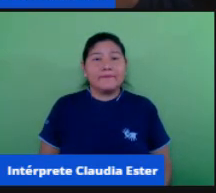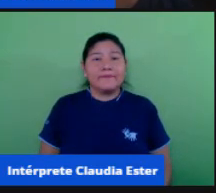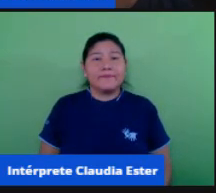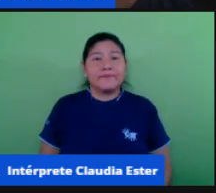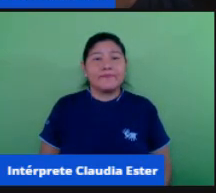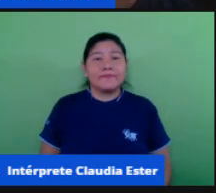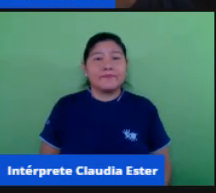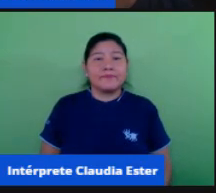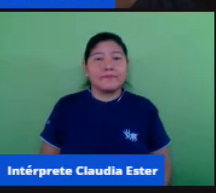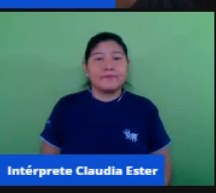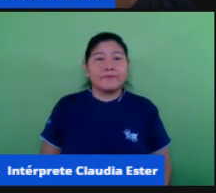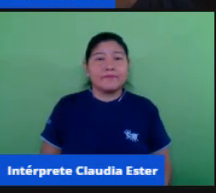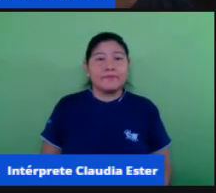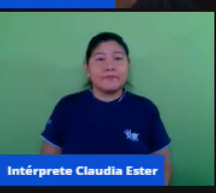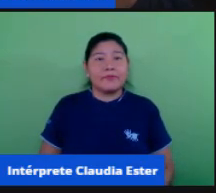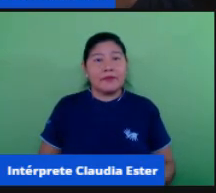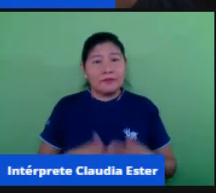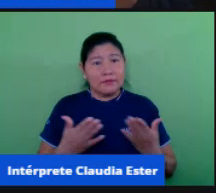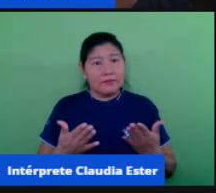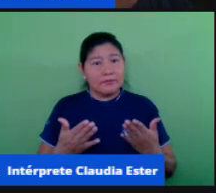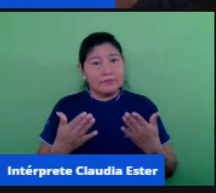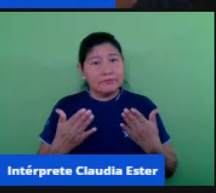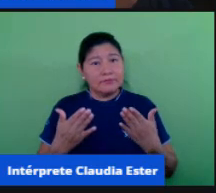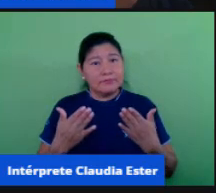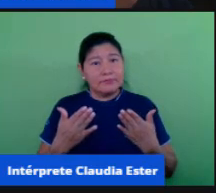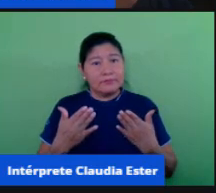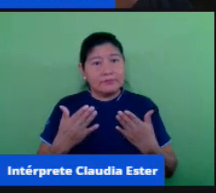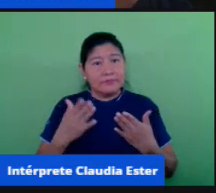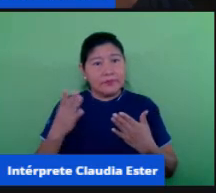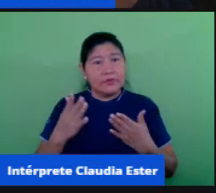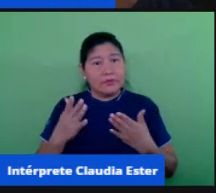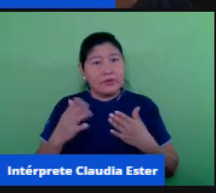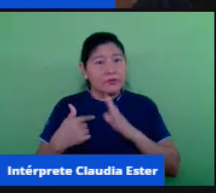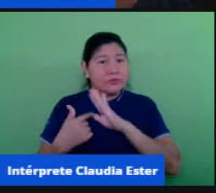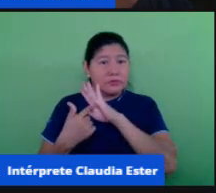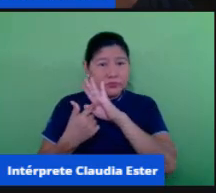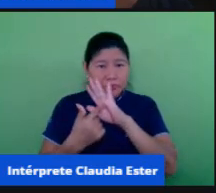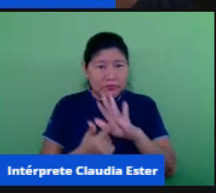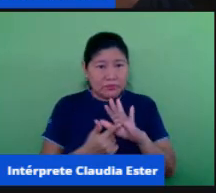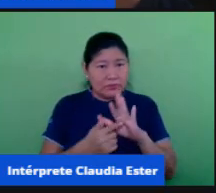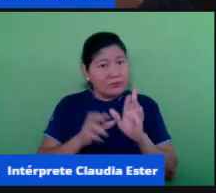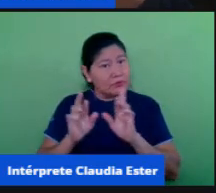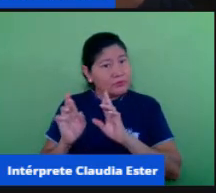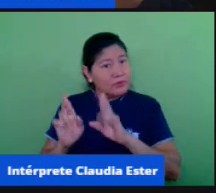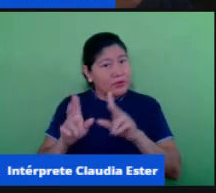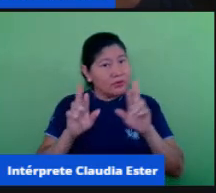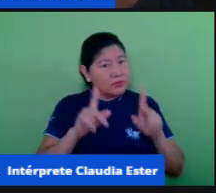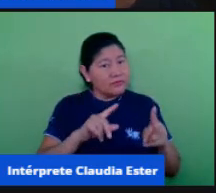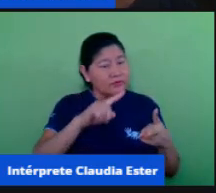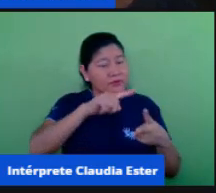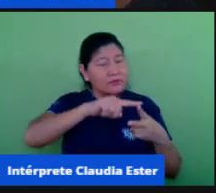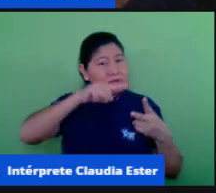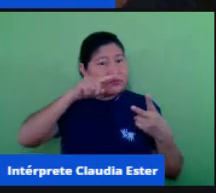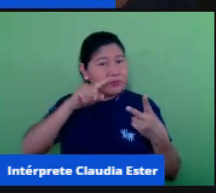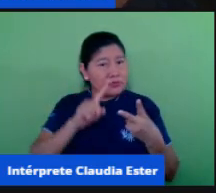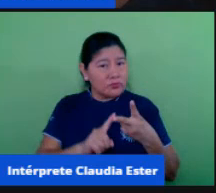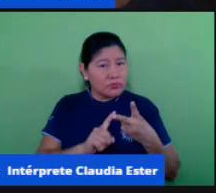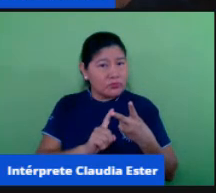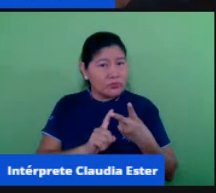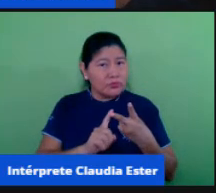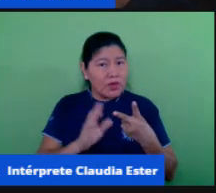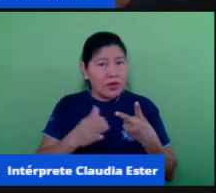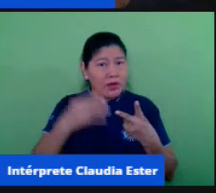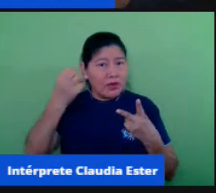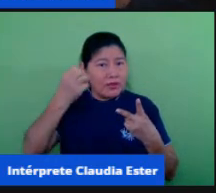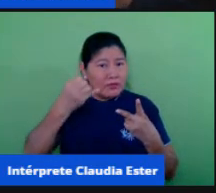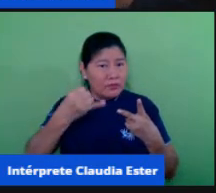bom lá nós sinalizamos algumas diferenças entre ambas e aqui a gente vai falar um